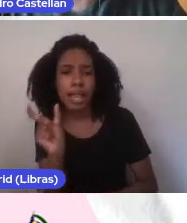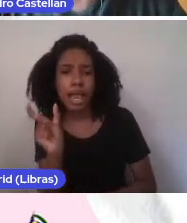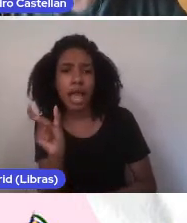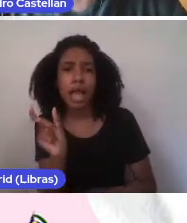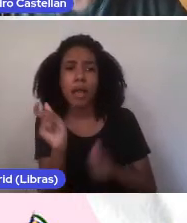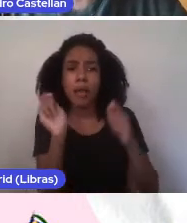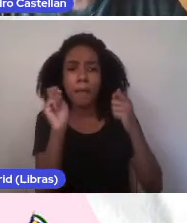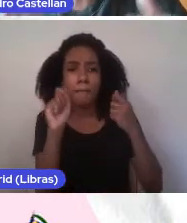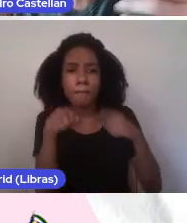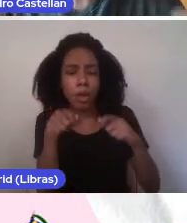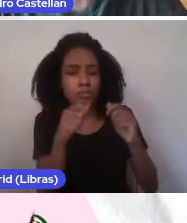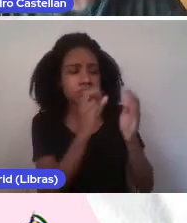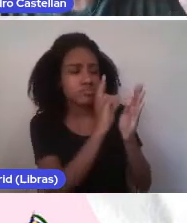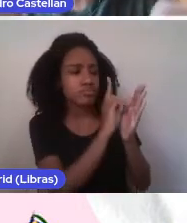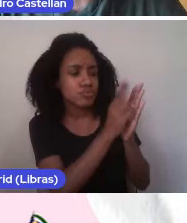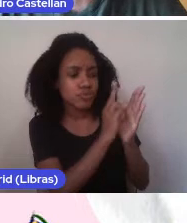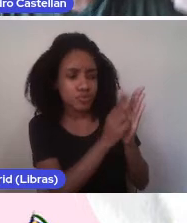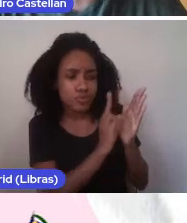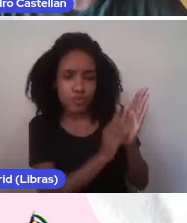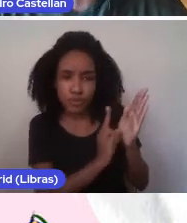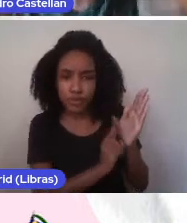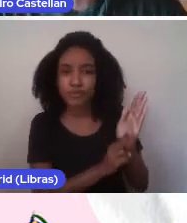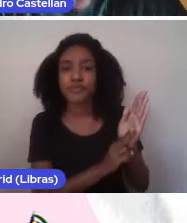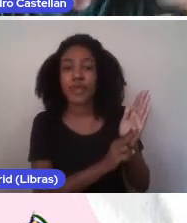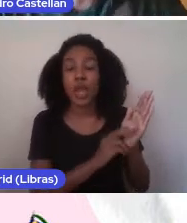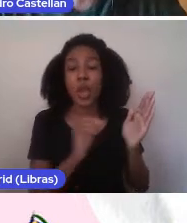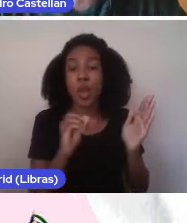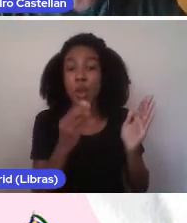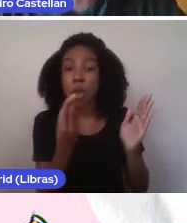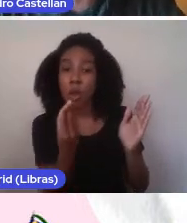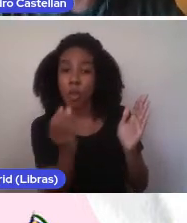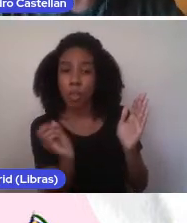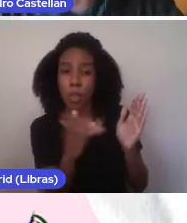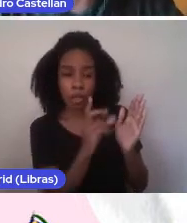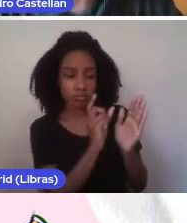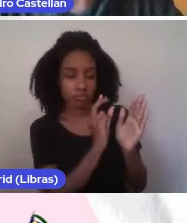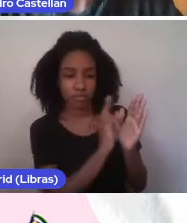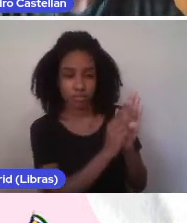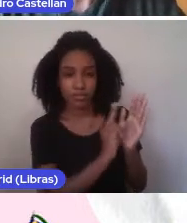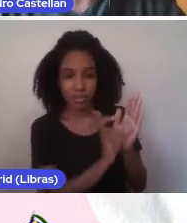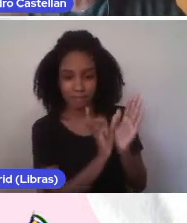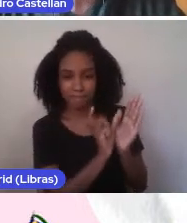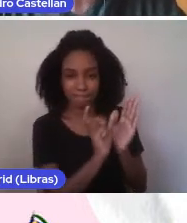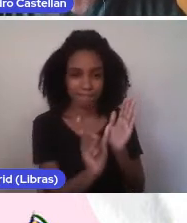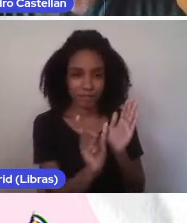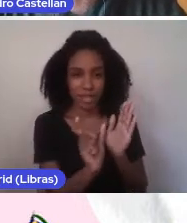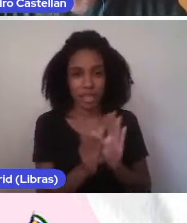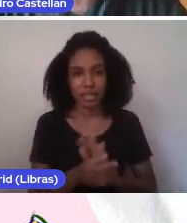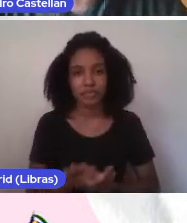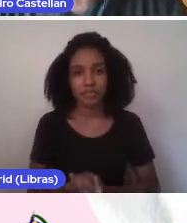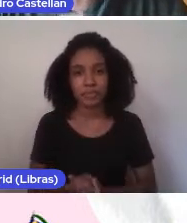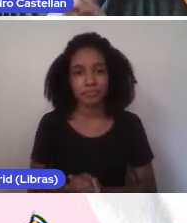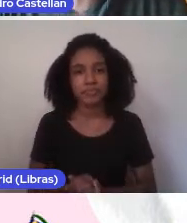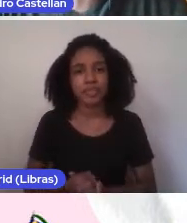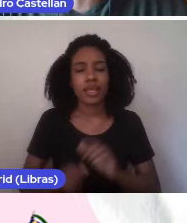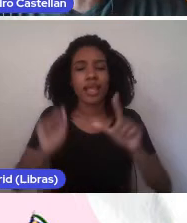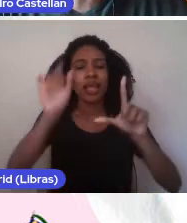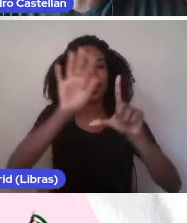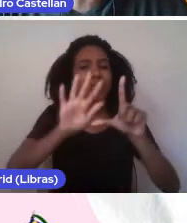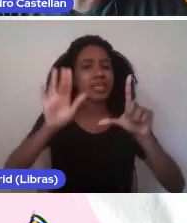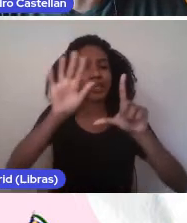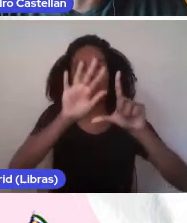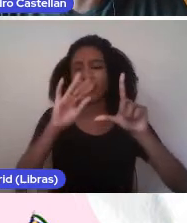listagem de tags ou sugeridas novas palavras para compor essa listagem. A imagem também é um recurso